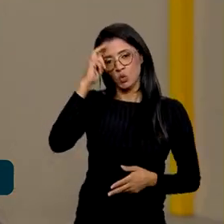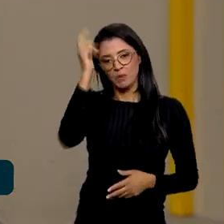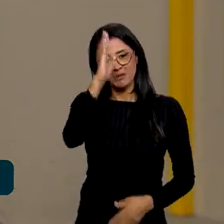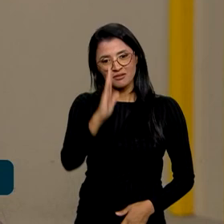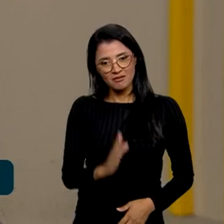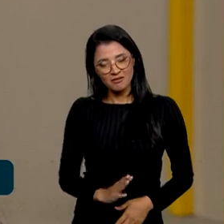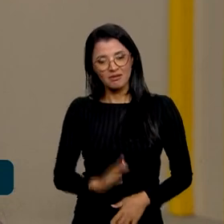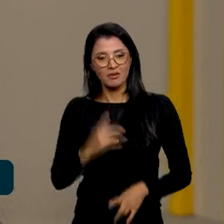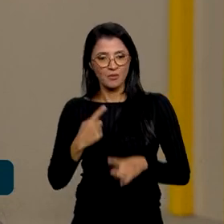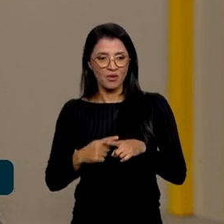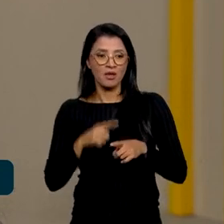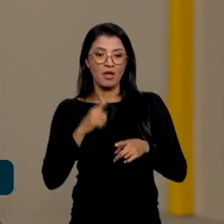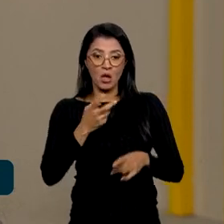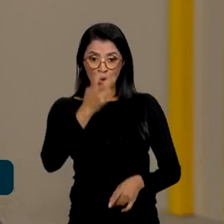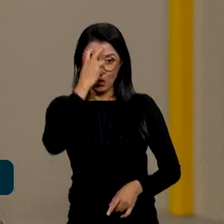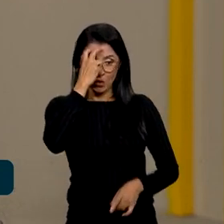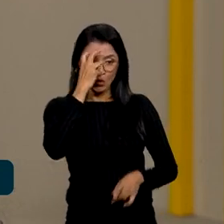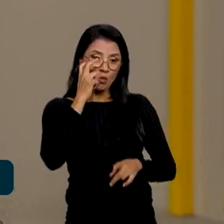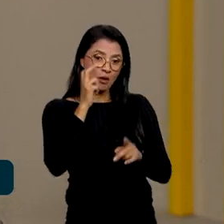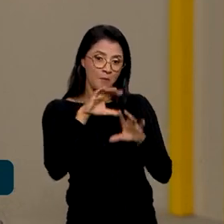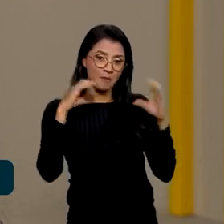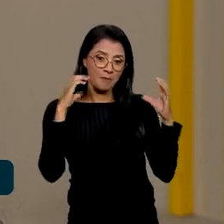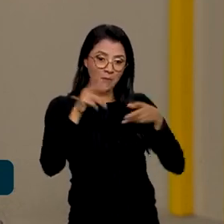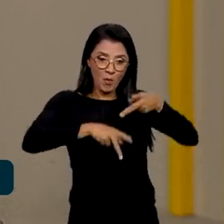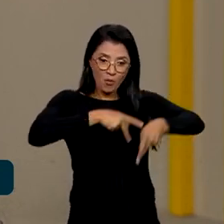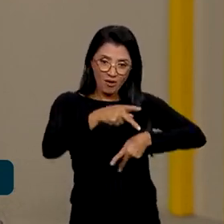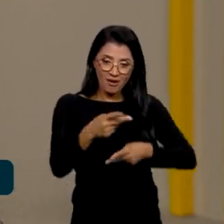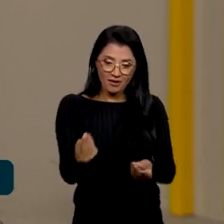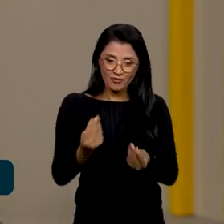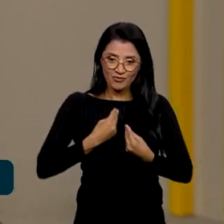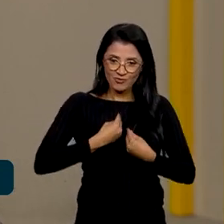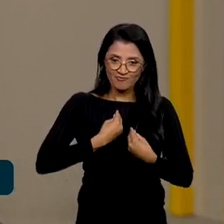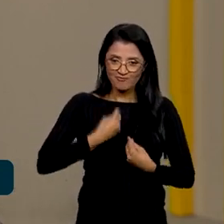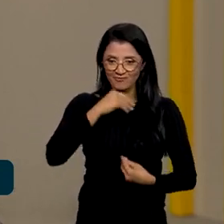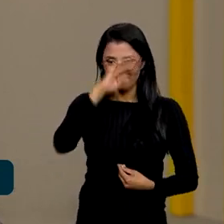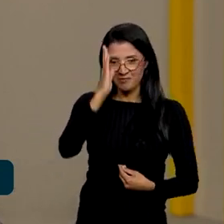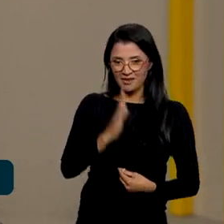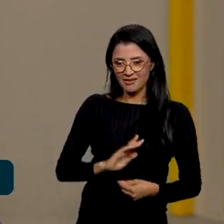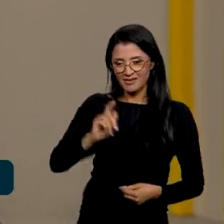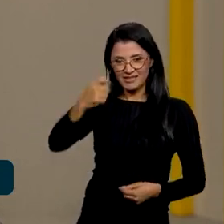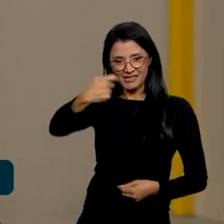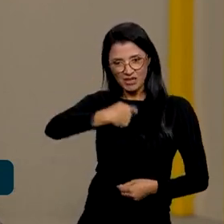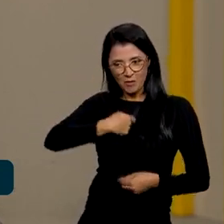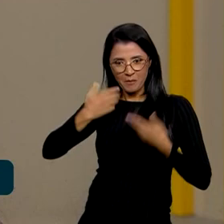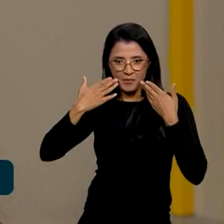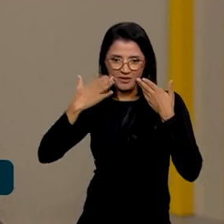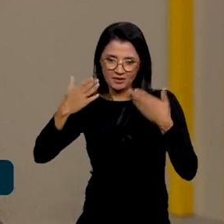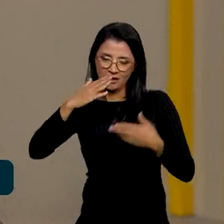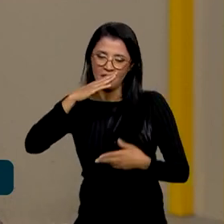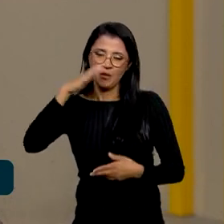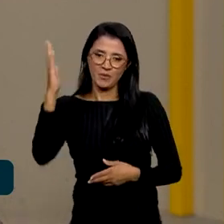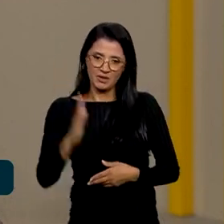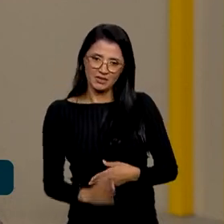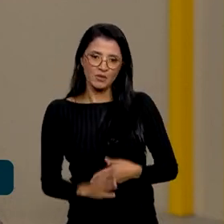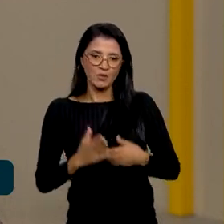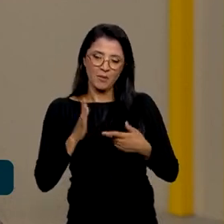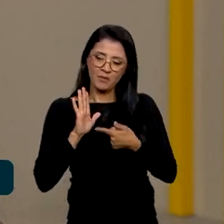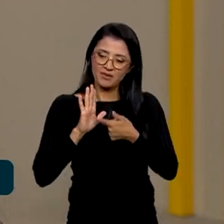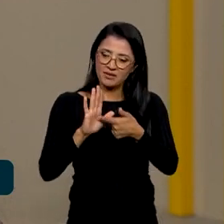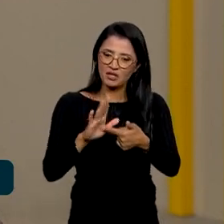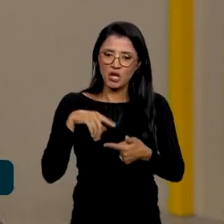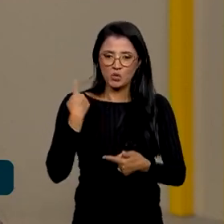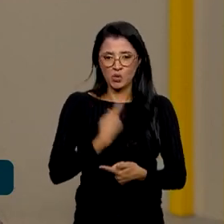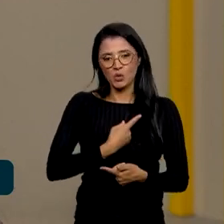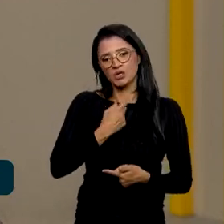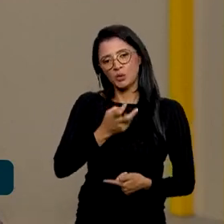porque é a cultura popular que nos faz Brasil. Quando a gente vai apresentar o Brasil, a gente apresenta a nossa cultura popular, a nossa cultura indígena, de